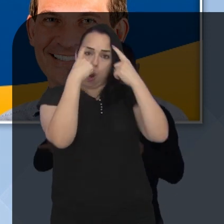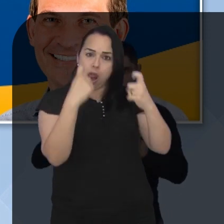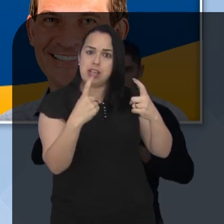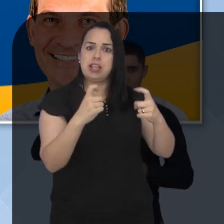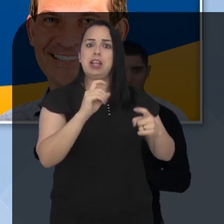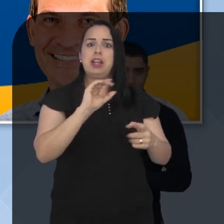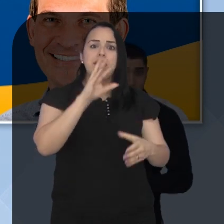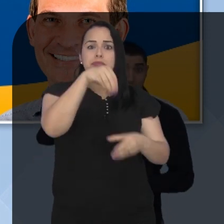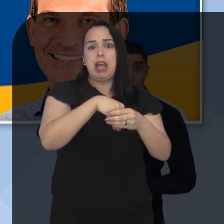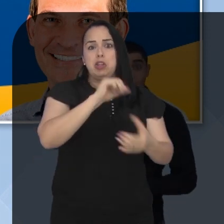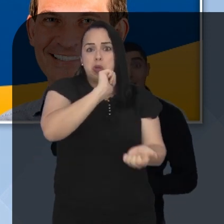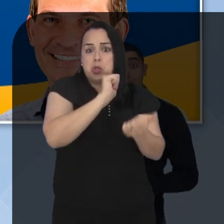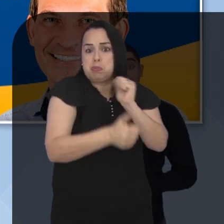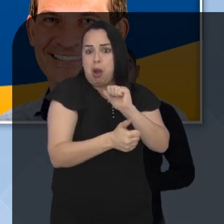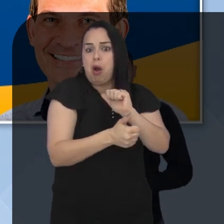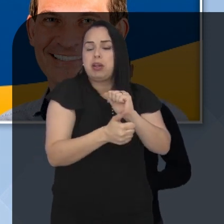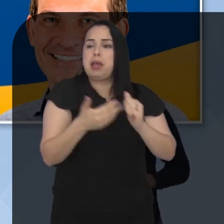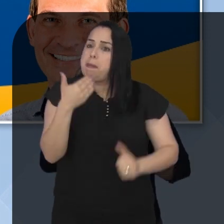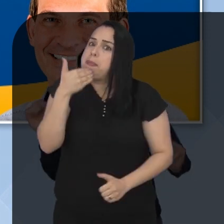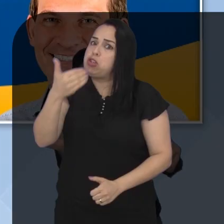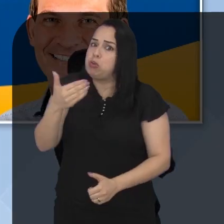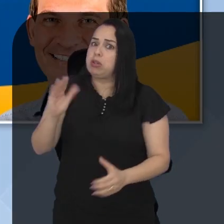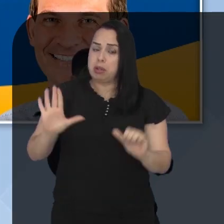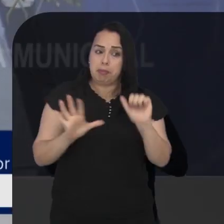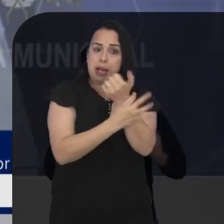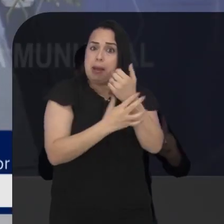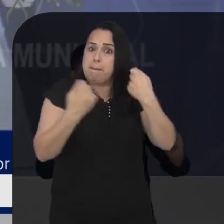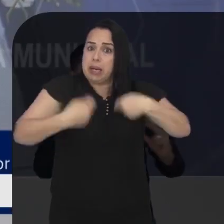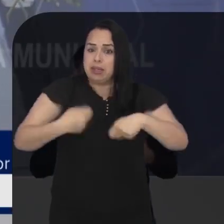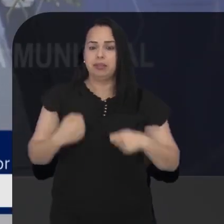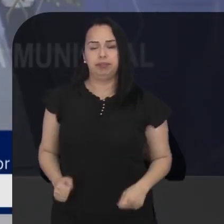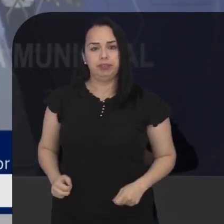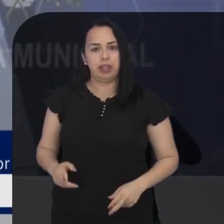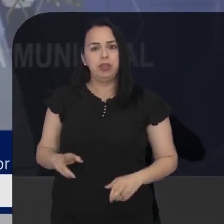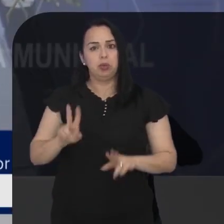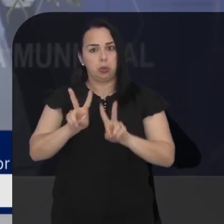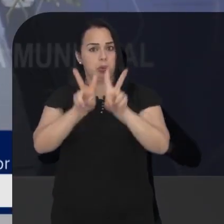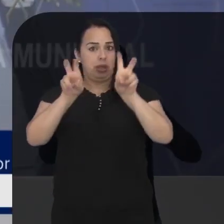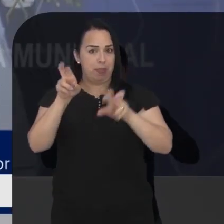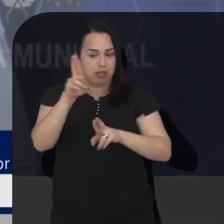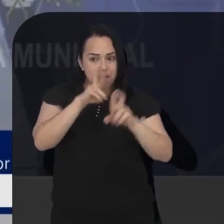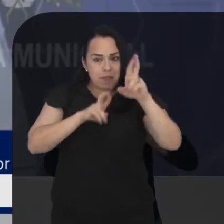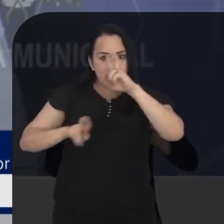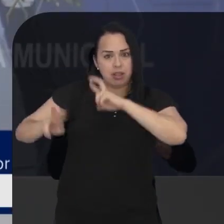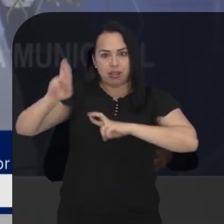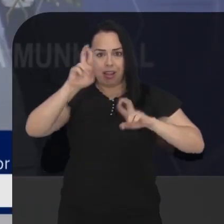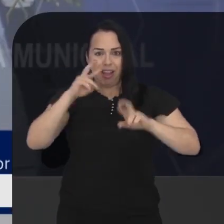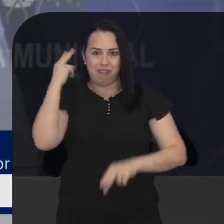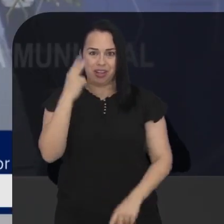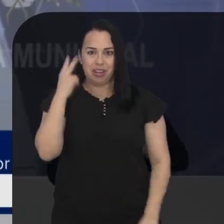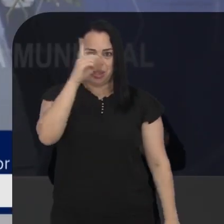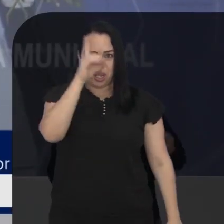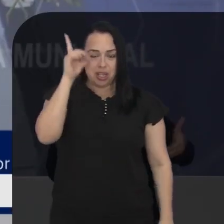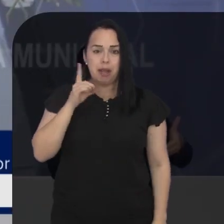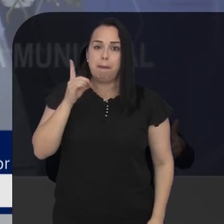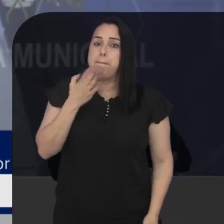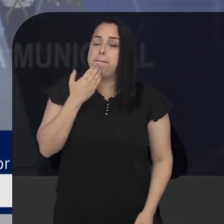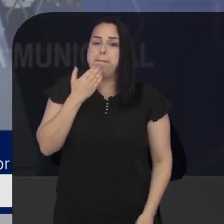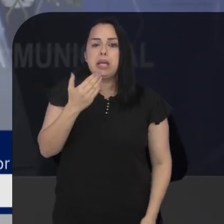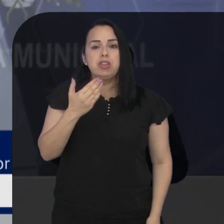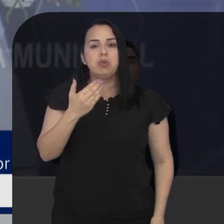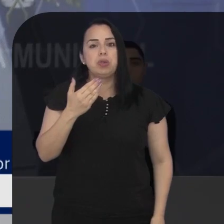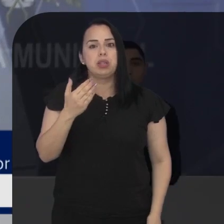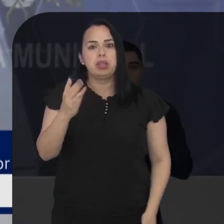campeonatos do município e cobrou medidas de segurança. Também no trabalho de fiscalização, a vereadora Doce Rita pediu